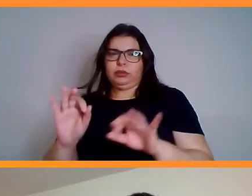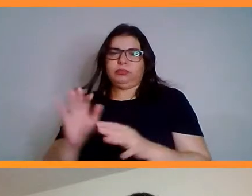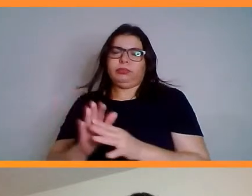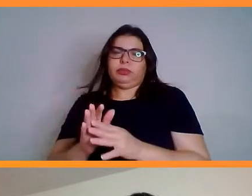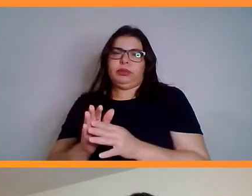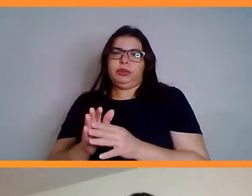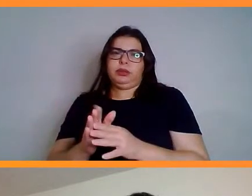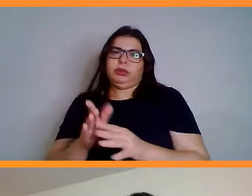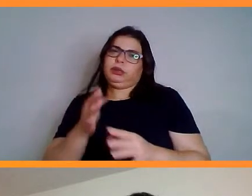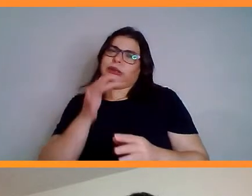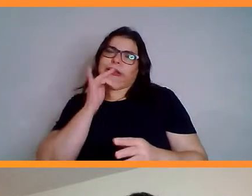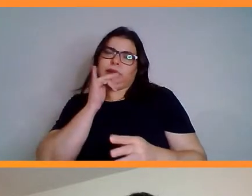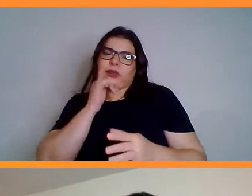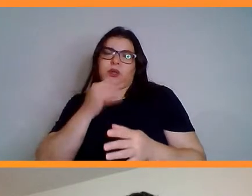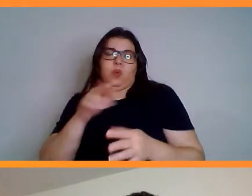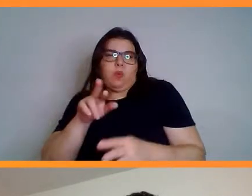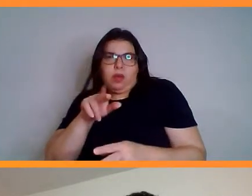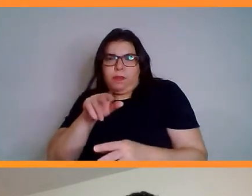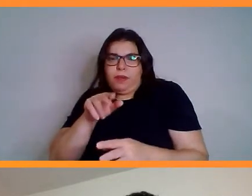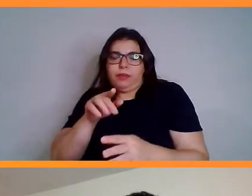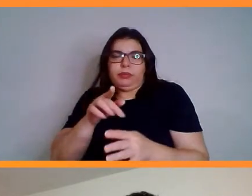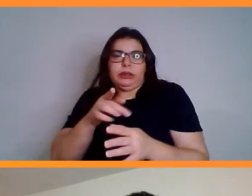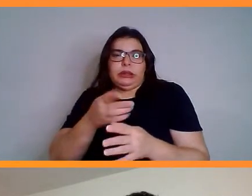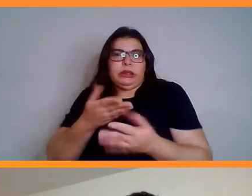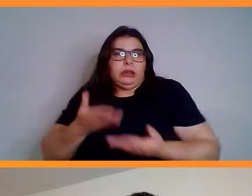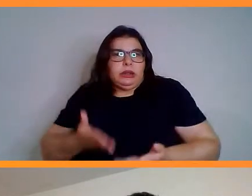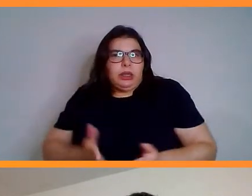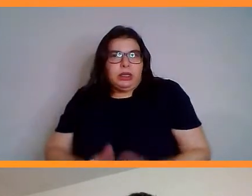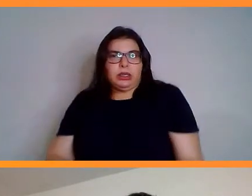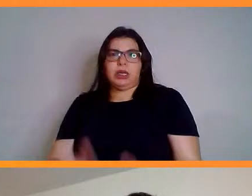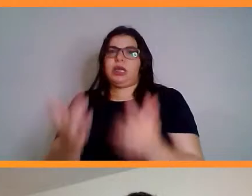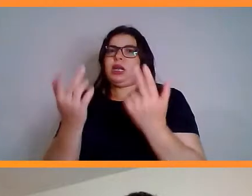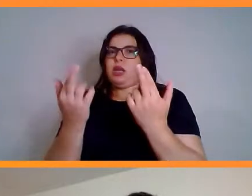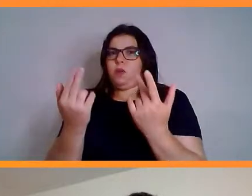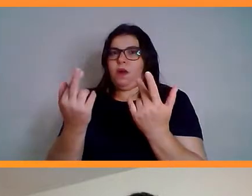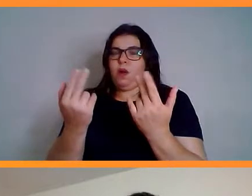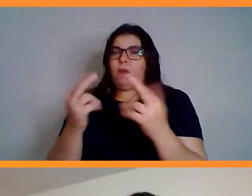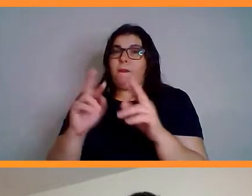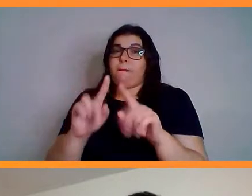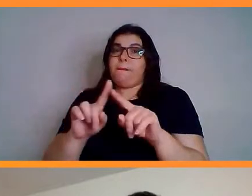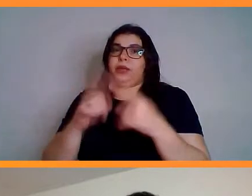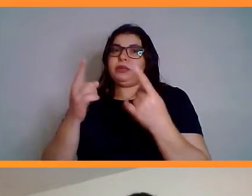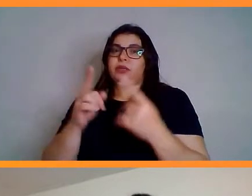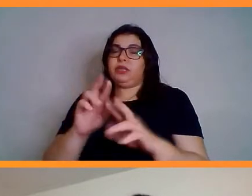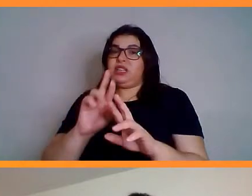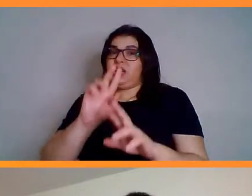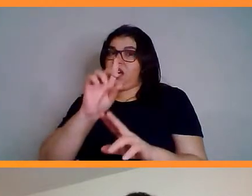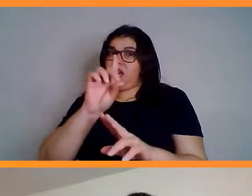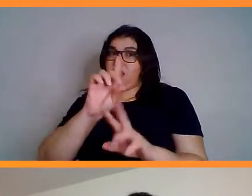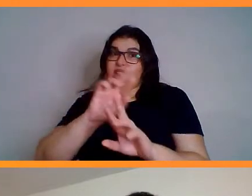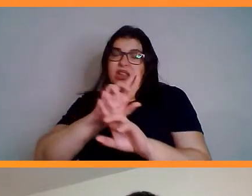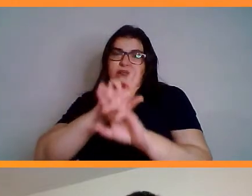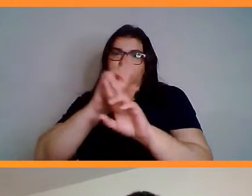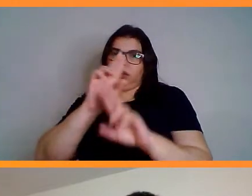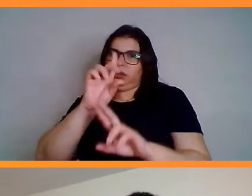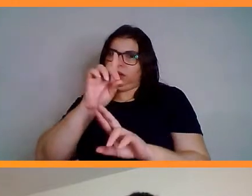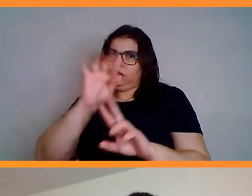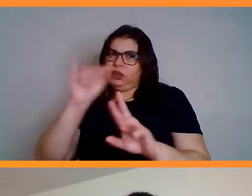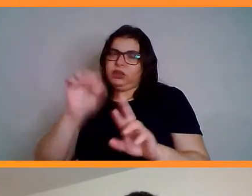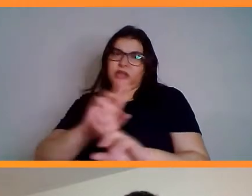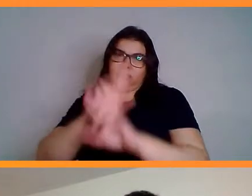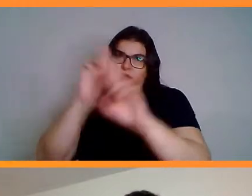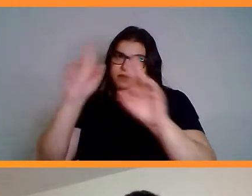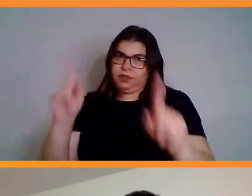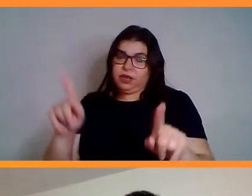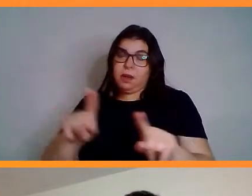nasceria o mesmo dia. Ou irmã, né. Geneticamente idênticos. Então, indo para o lado humano, né,